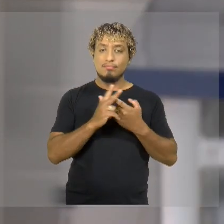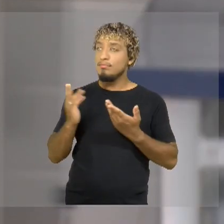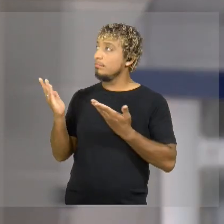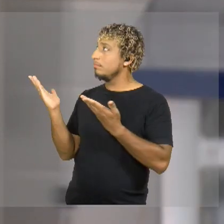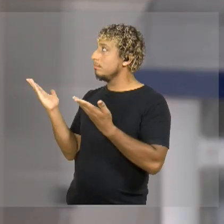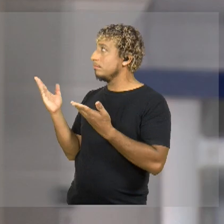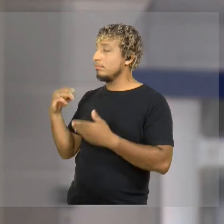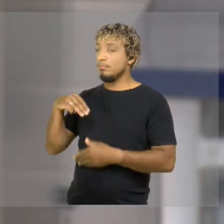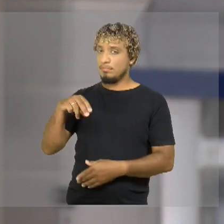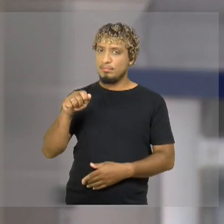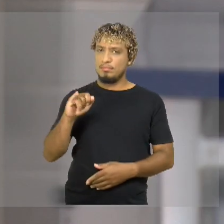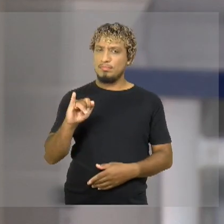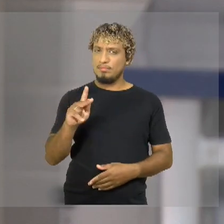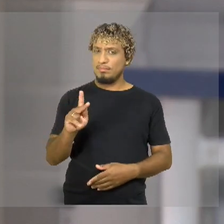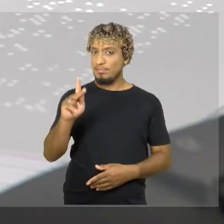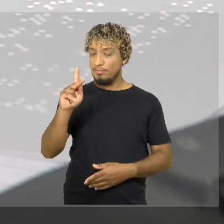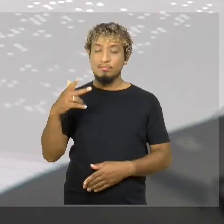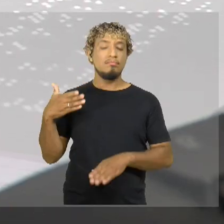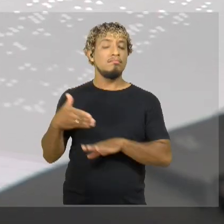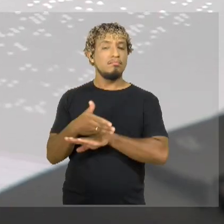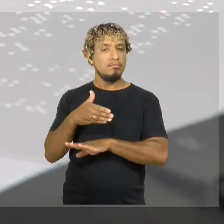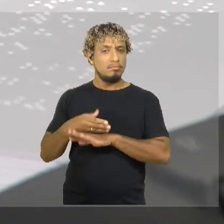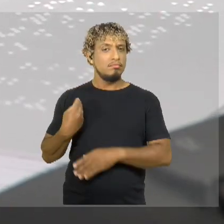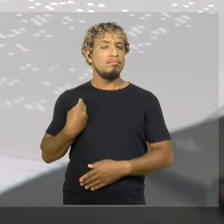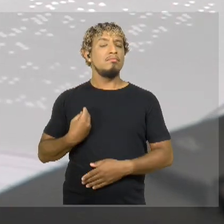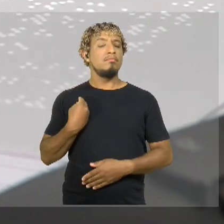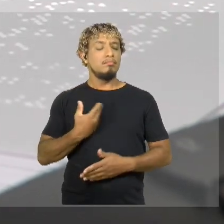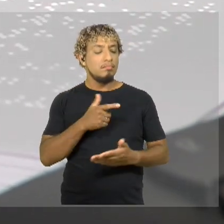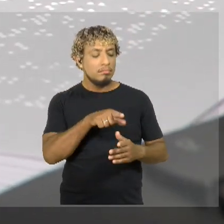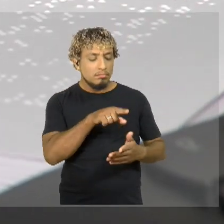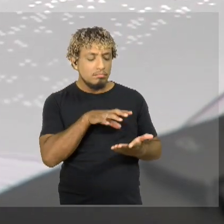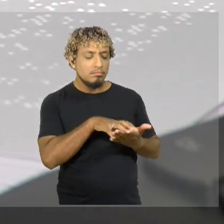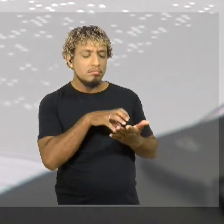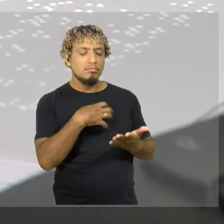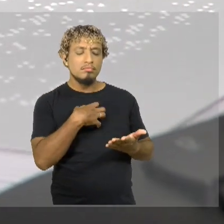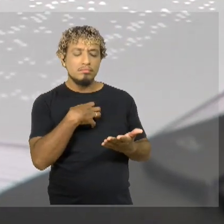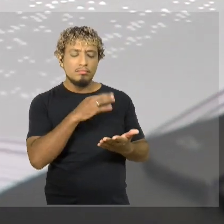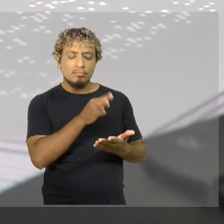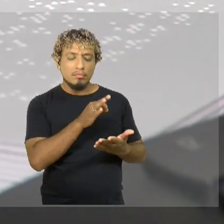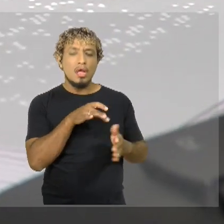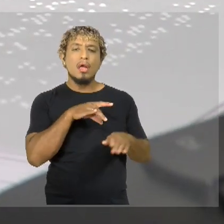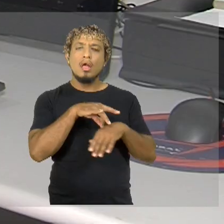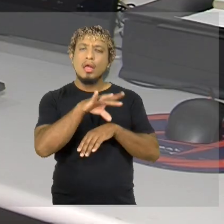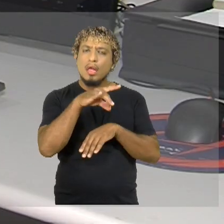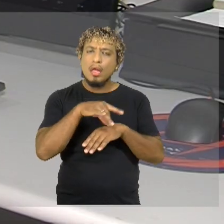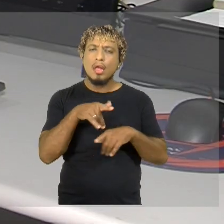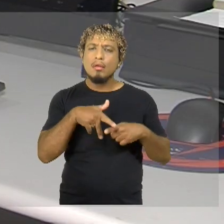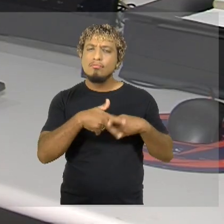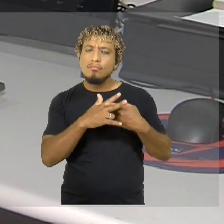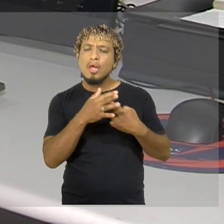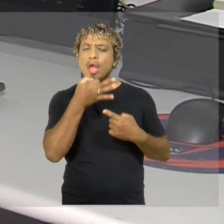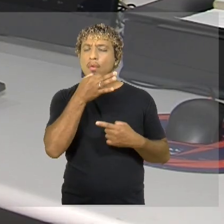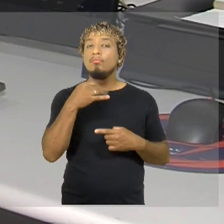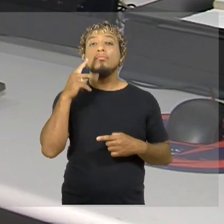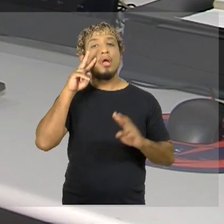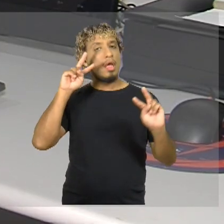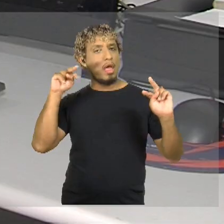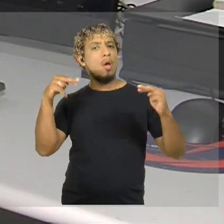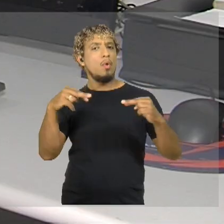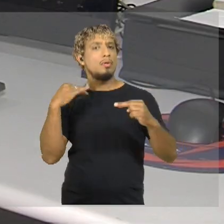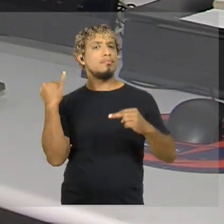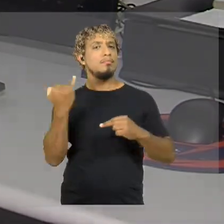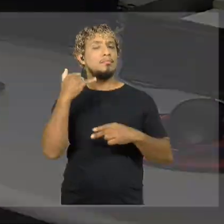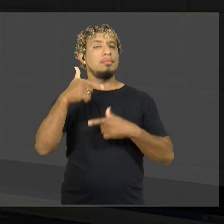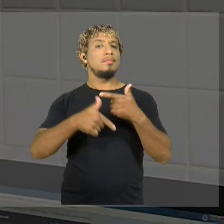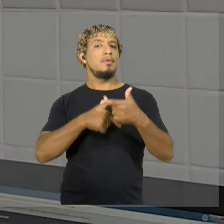deficiente visual, esteve presente na aprovação dos modelos e fez sugestões. Ele reconhece a importância desse